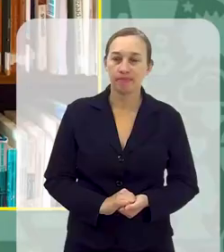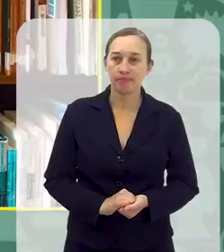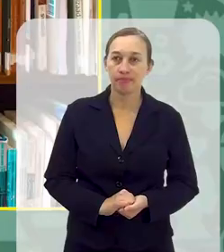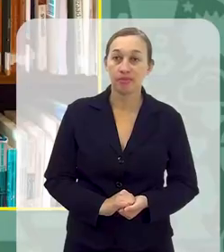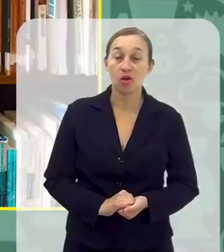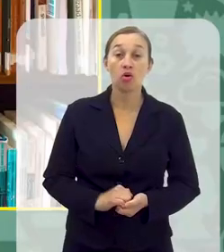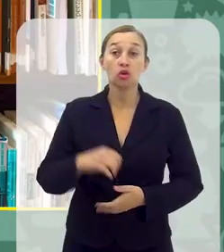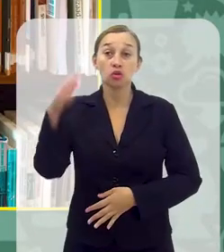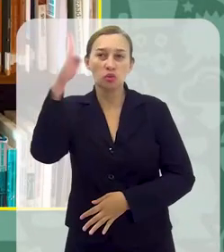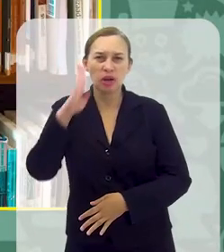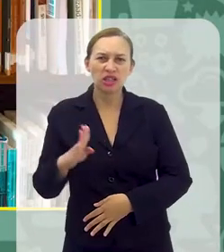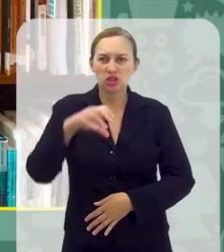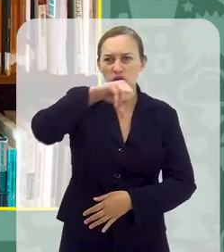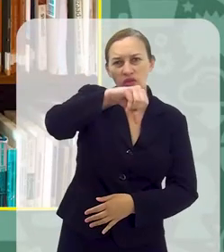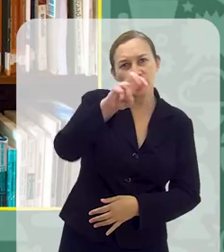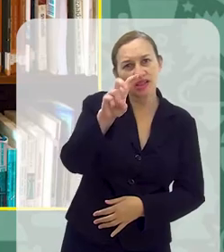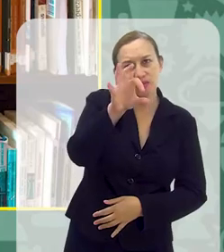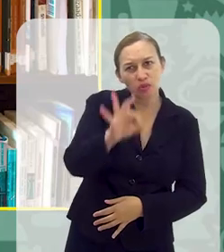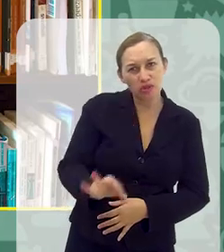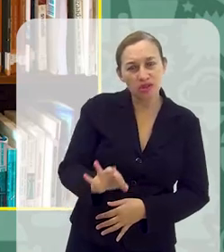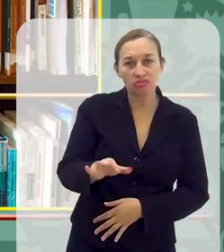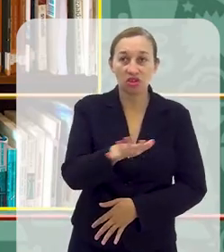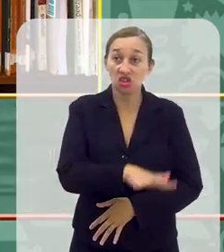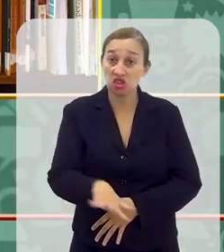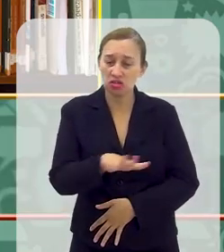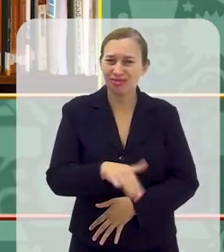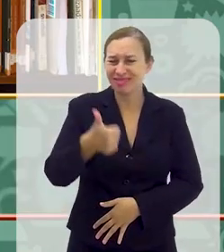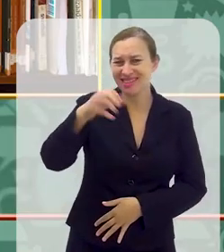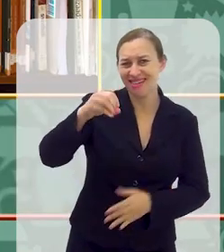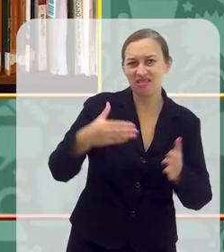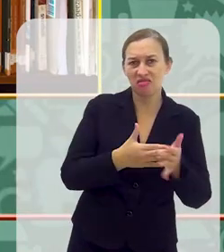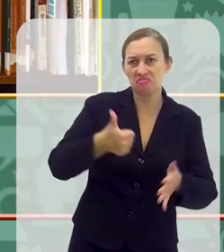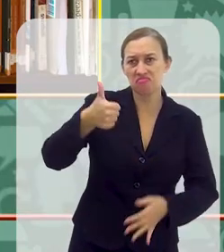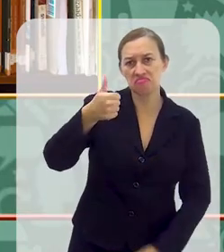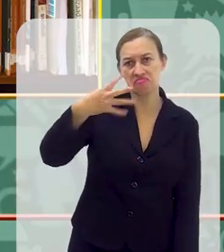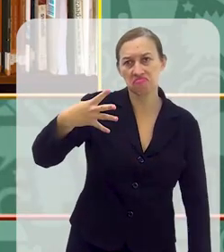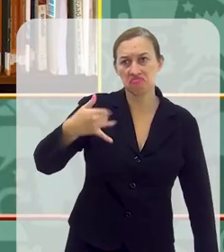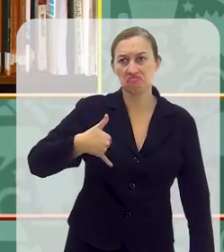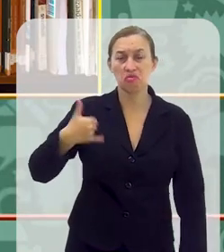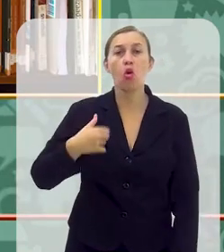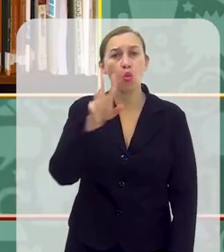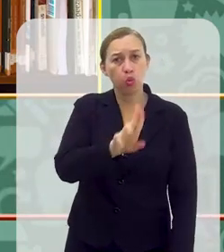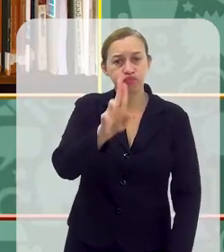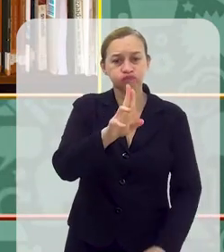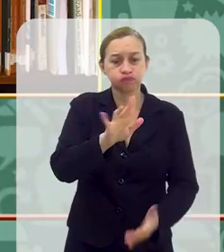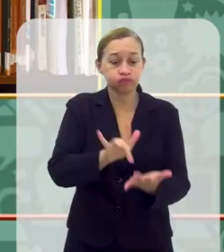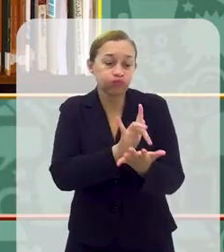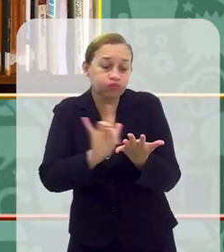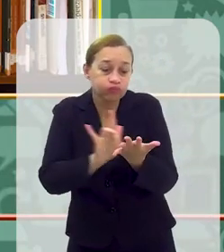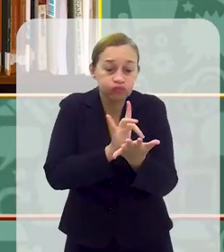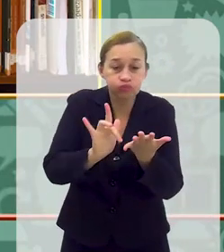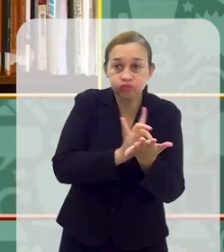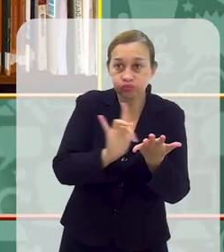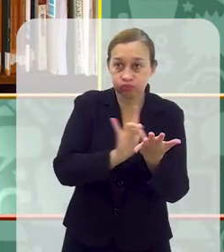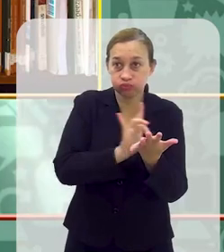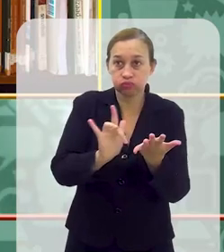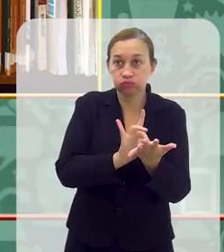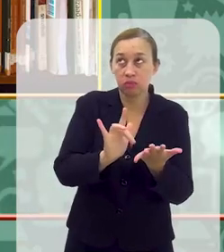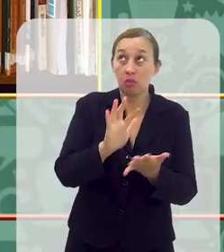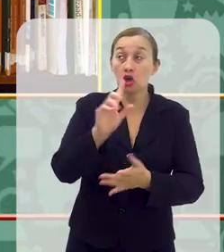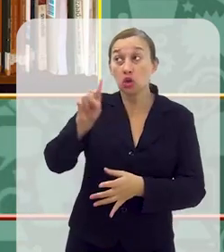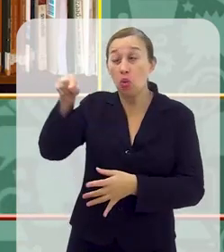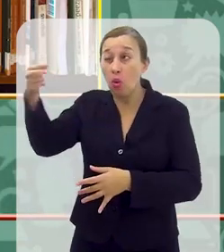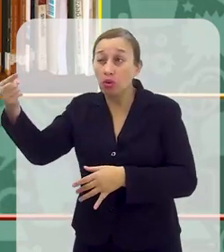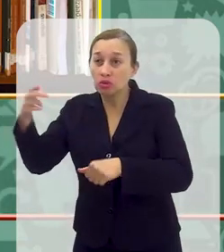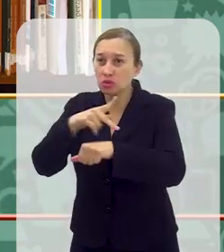No Brasil, 95% das crianças de 10 a 14 anos utilizam celulares, enquanto a média